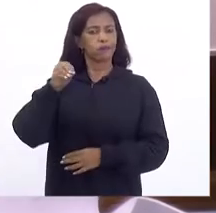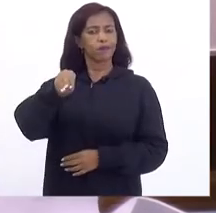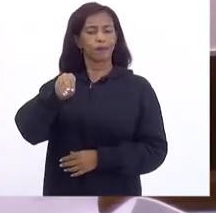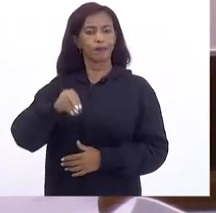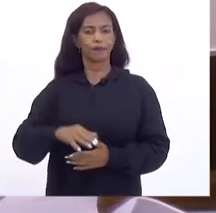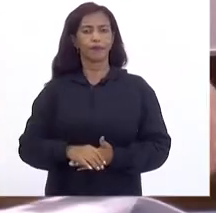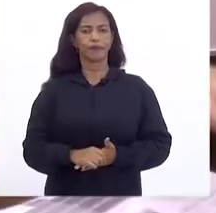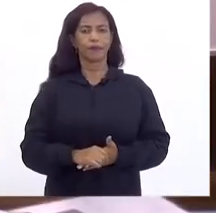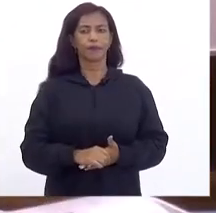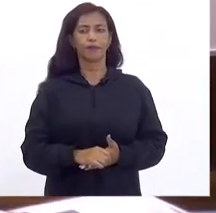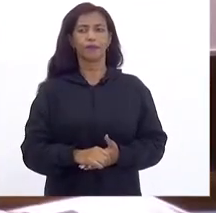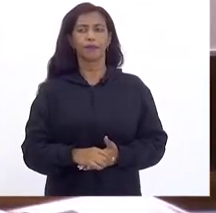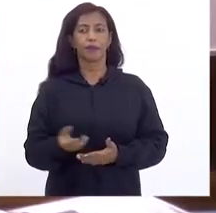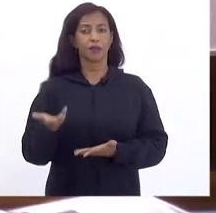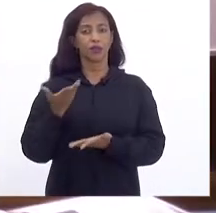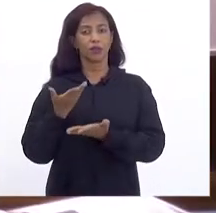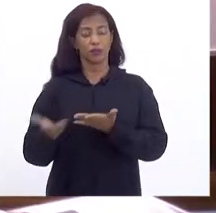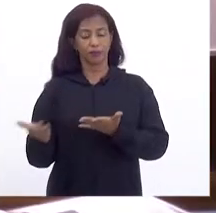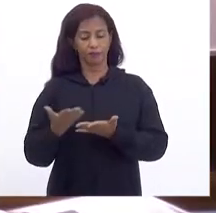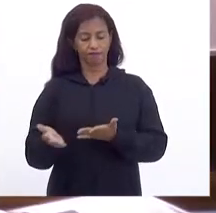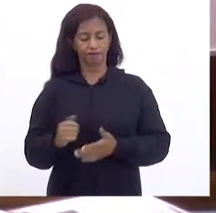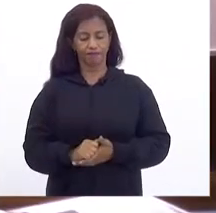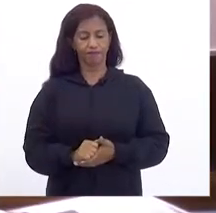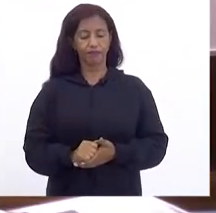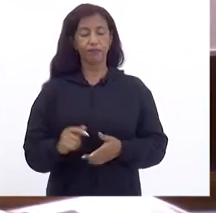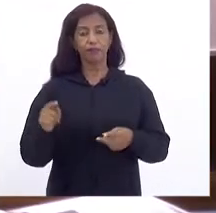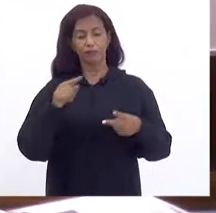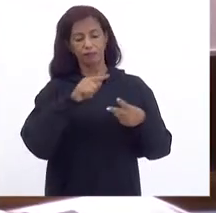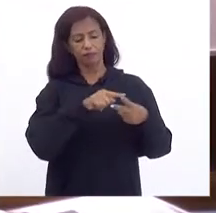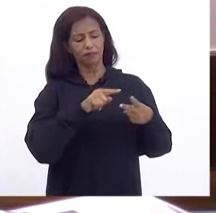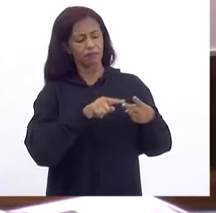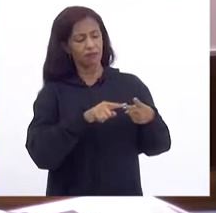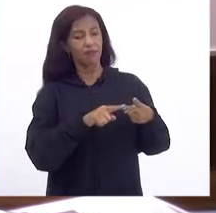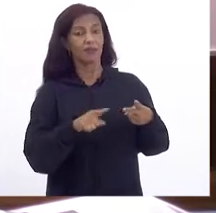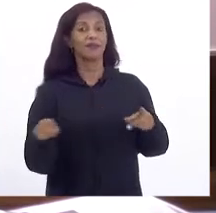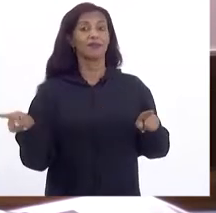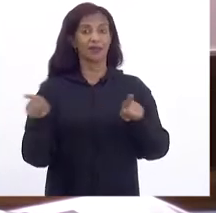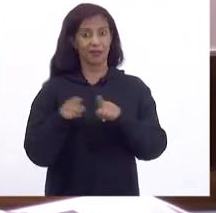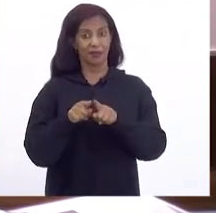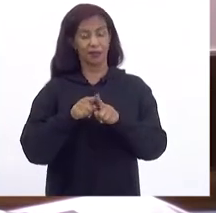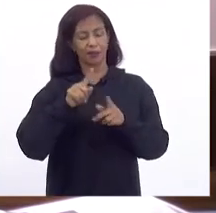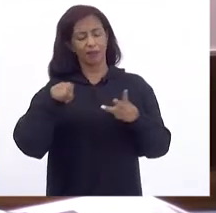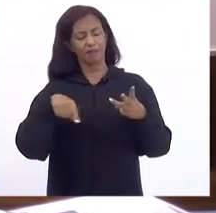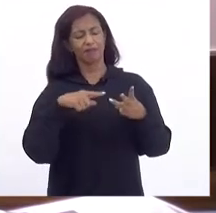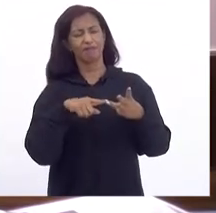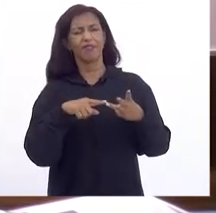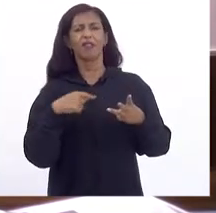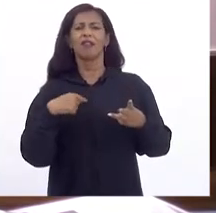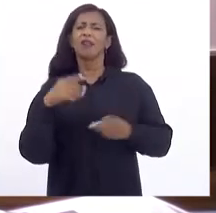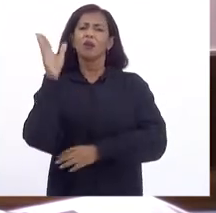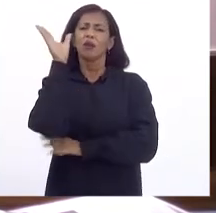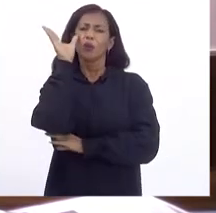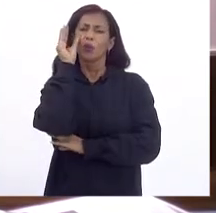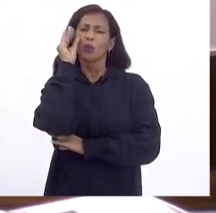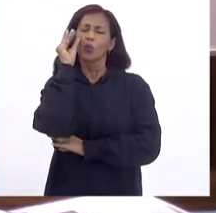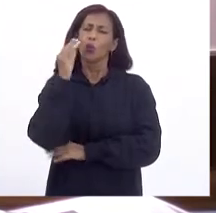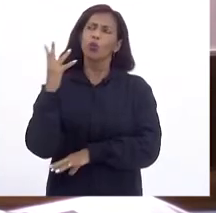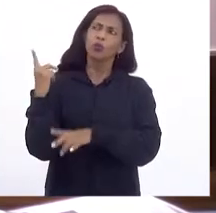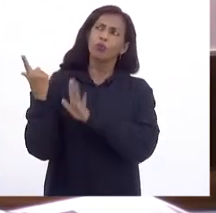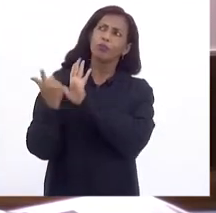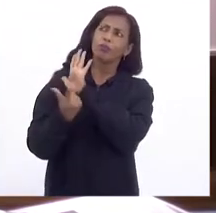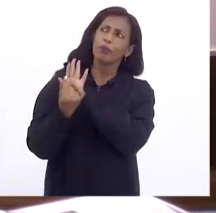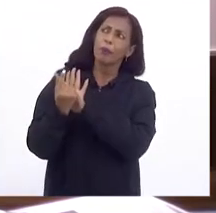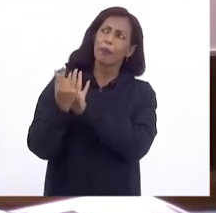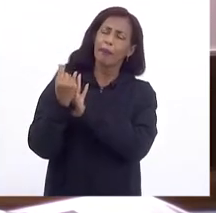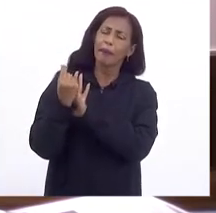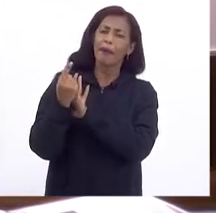A despesa Além disso Eu fiquei muito Curioso No orçamento E